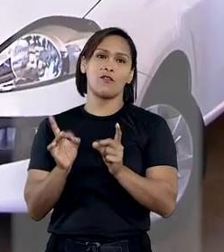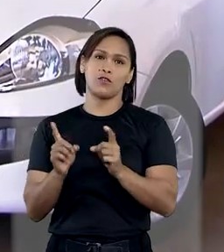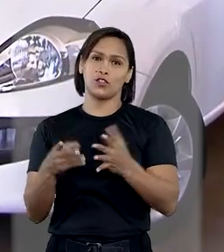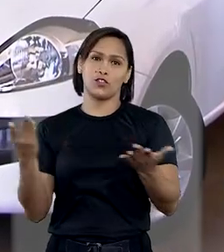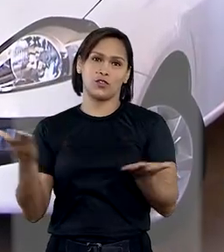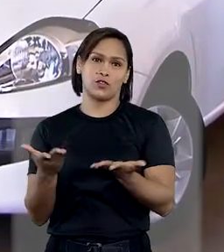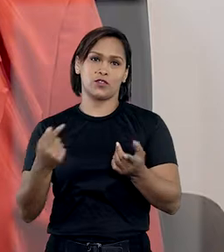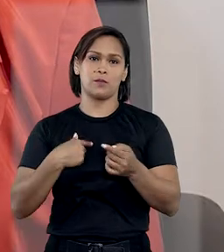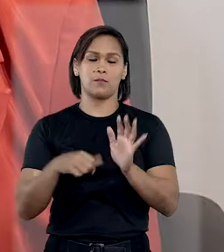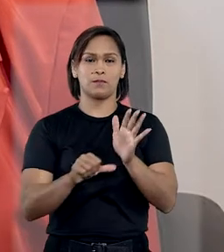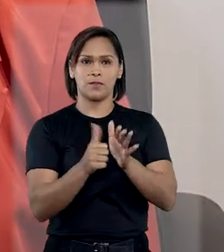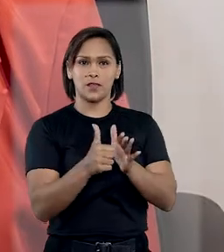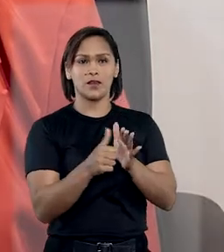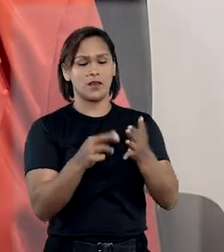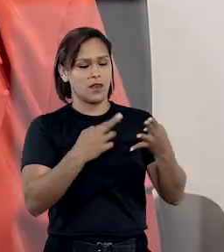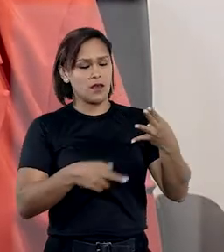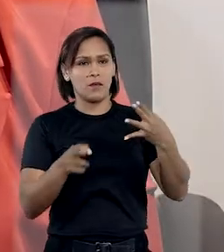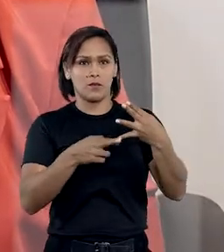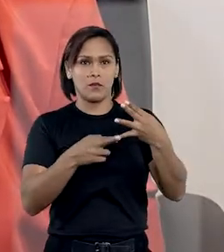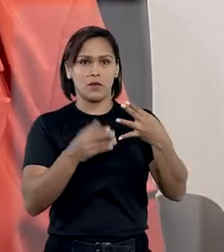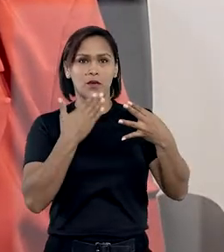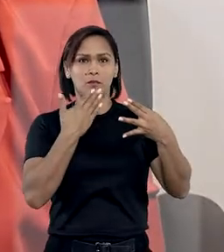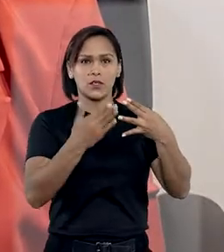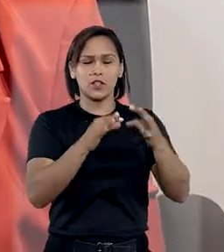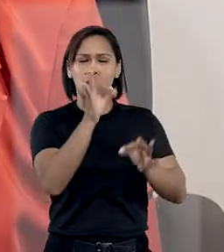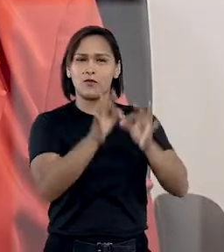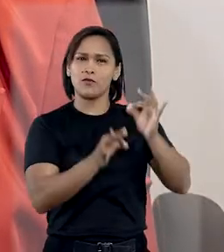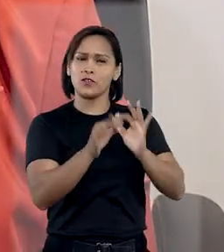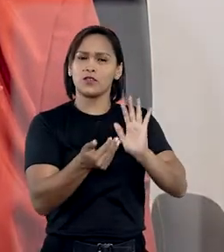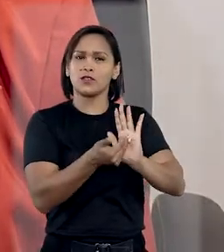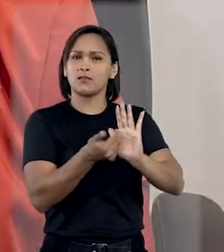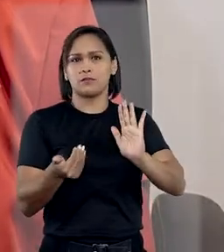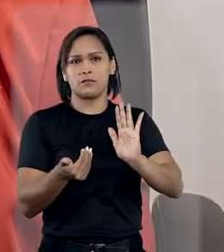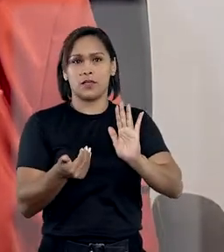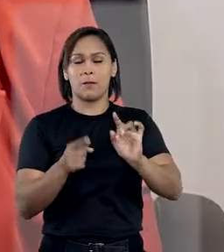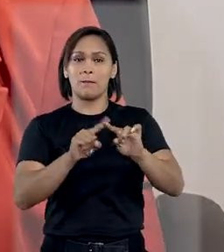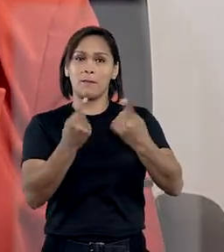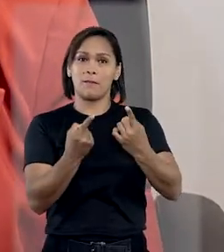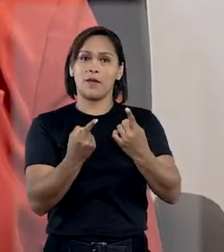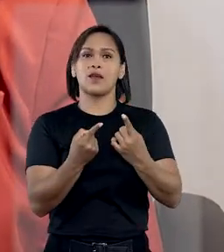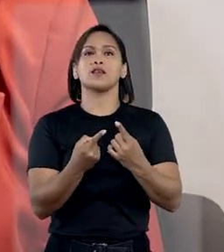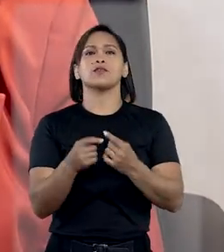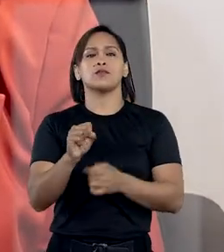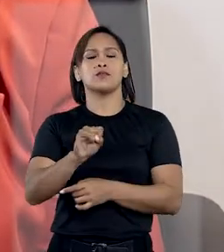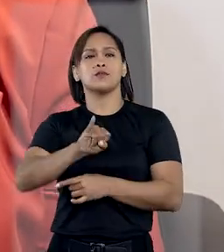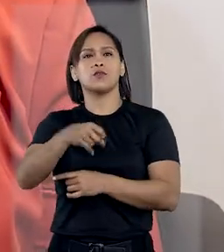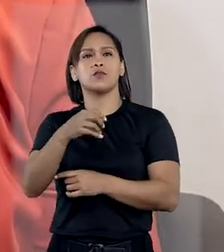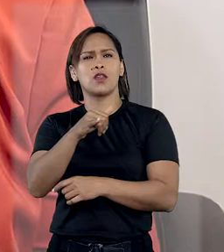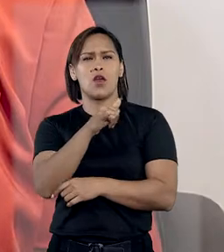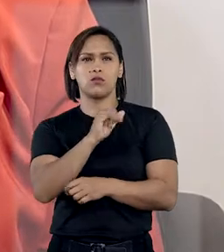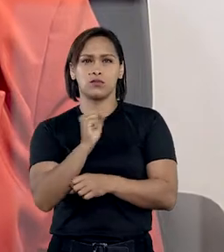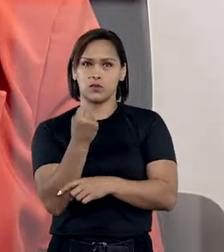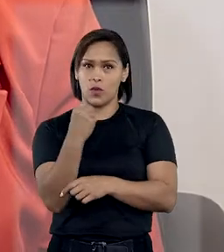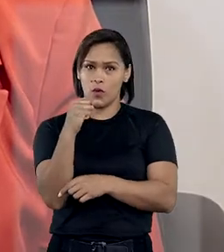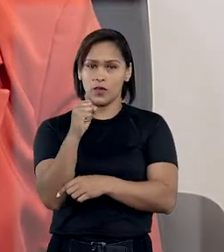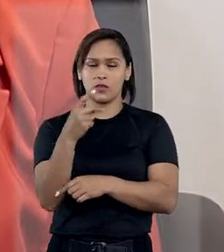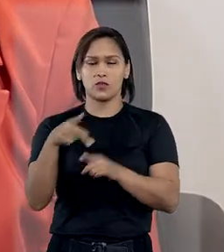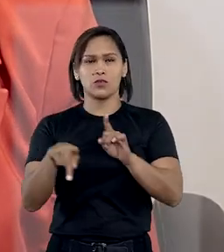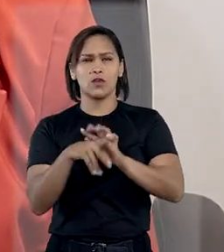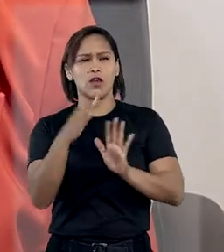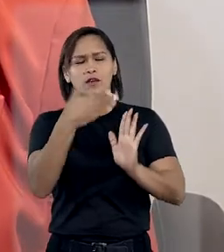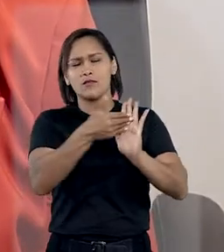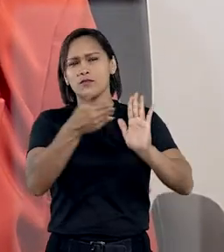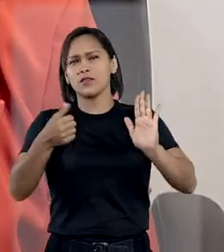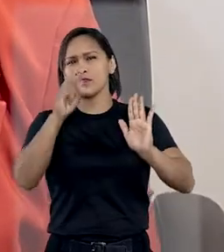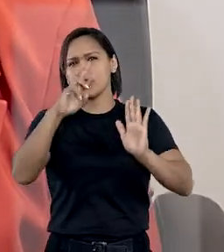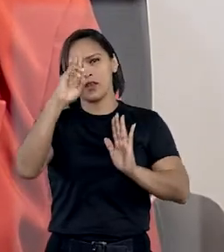carro foi vendido. Em primeiro grau, o pedido foi julgado improcedente, mas o Tribunal de Justiça do Rio Grande do Sul